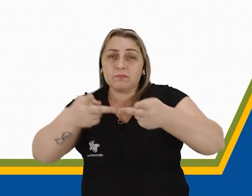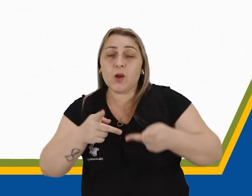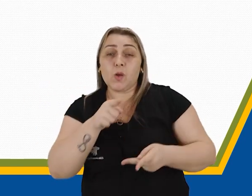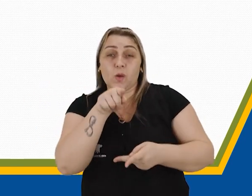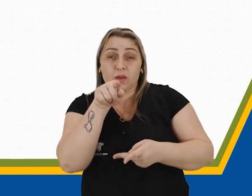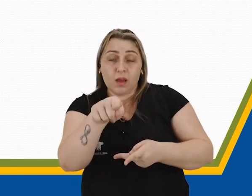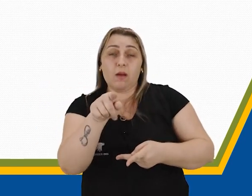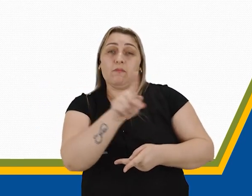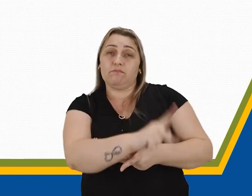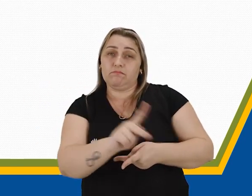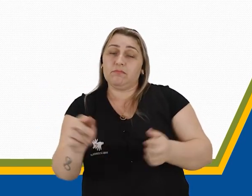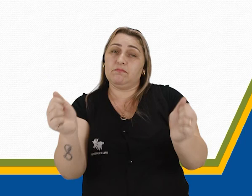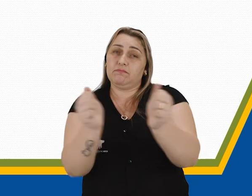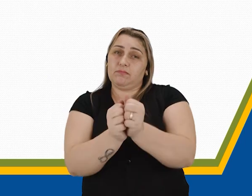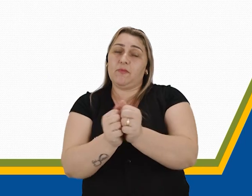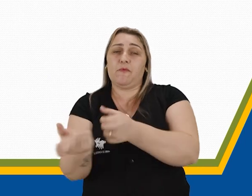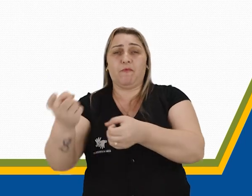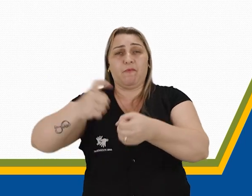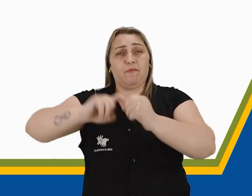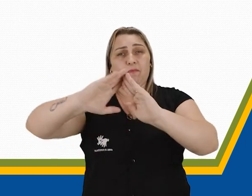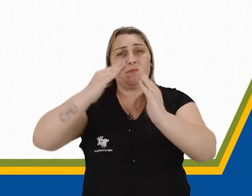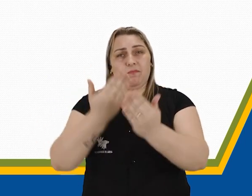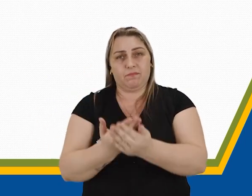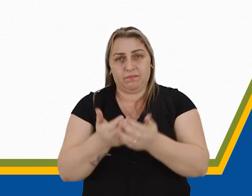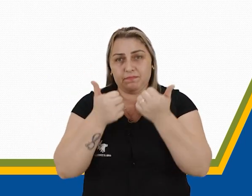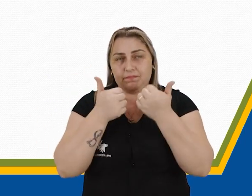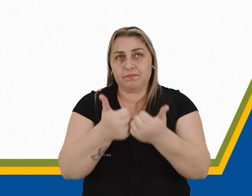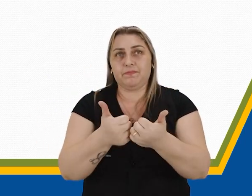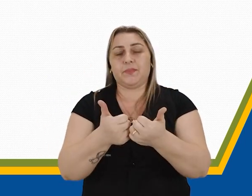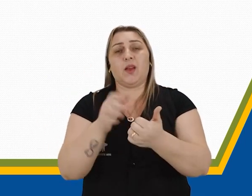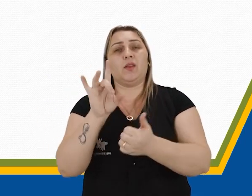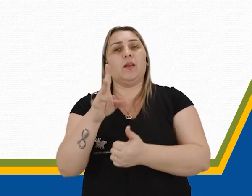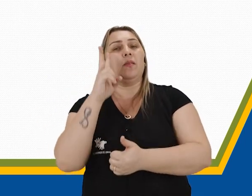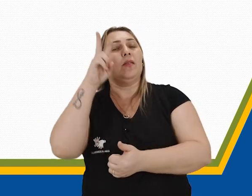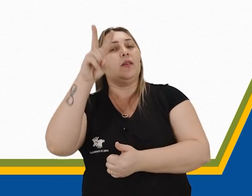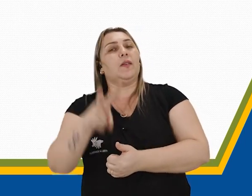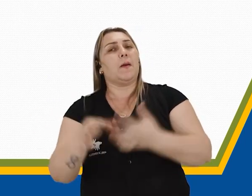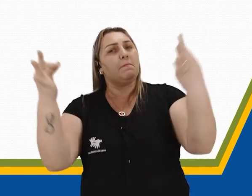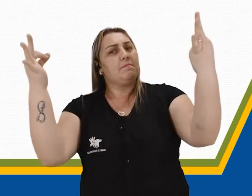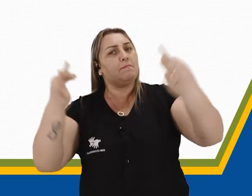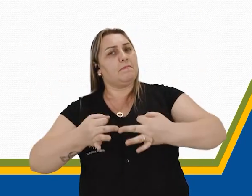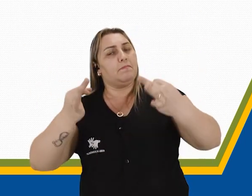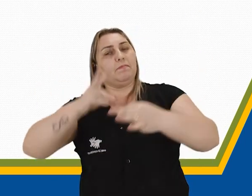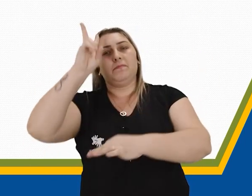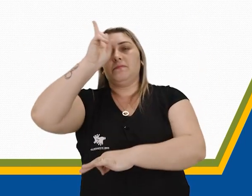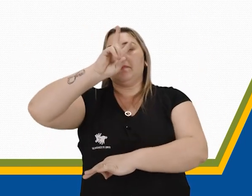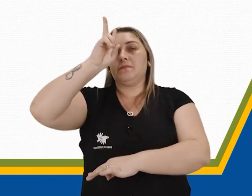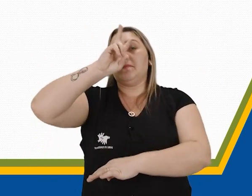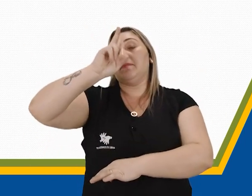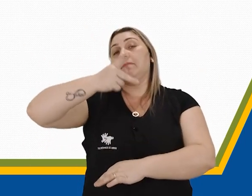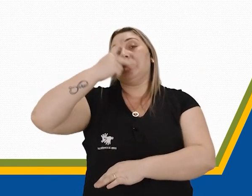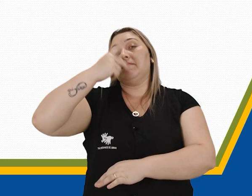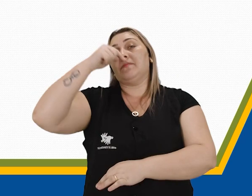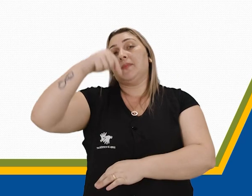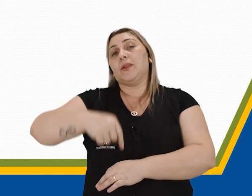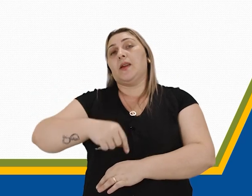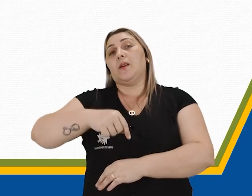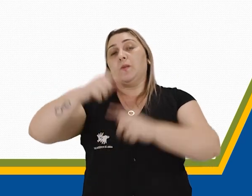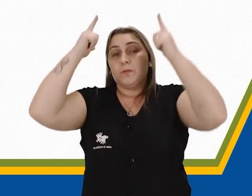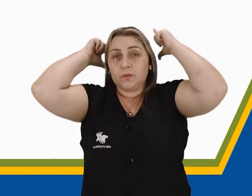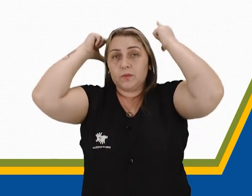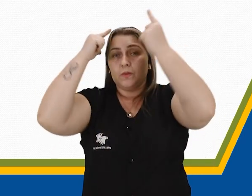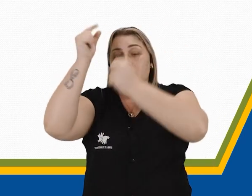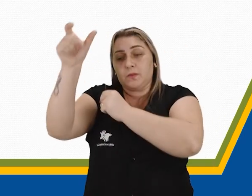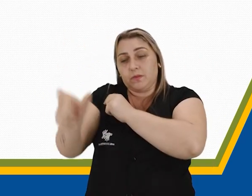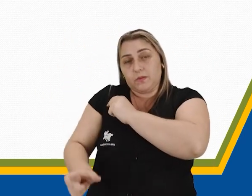professor a fazer isso quando retornar para a escola, tá bom? Mas é só para a gente ver a perfeição, lembram? Nós falamos aqui que os gregos, eles